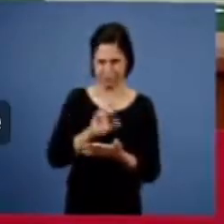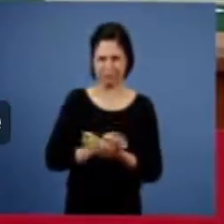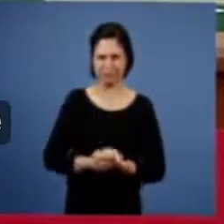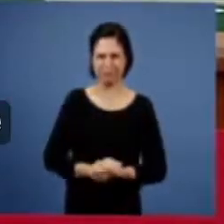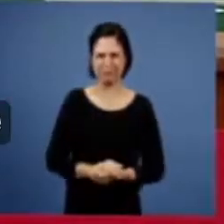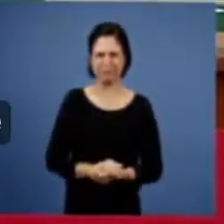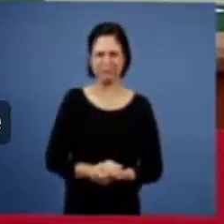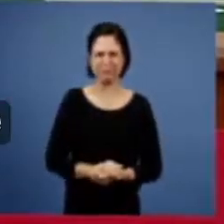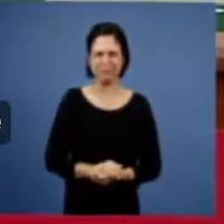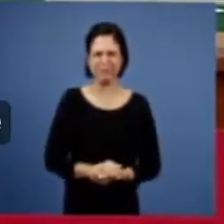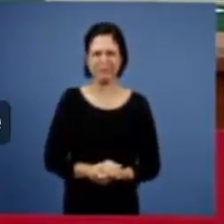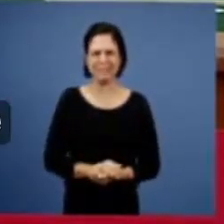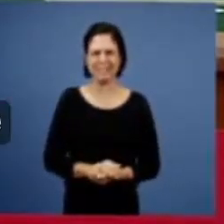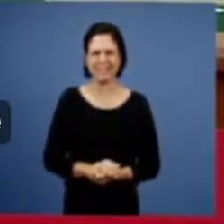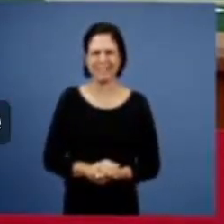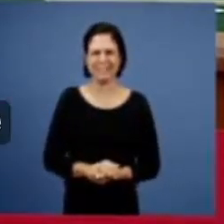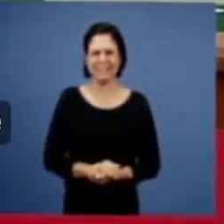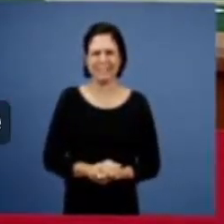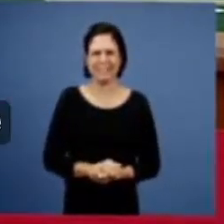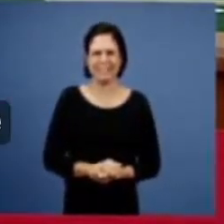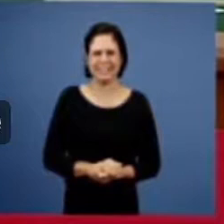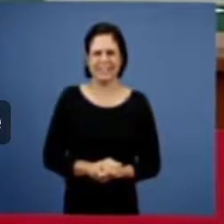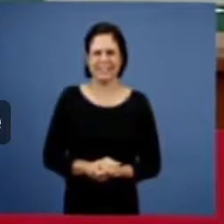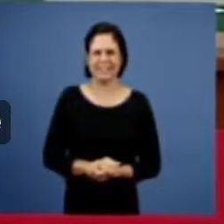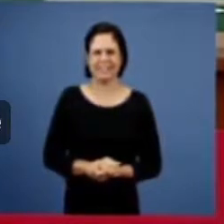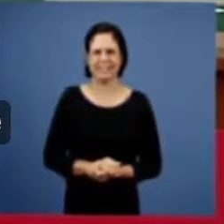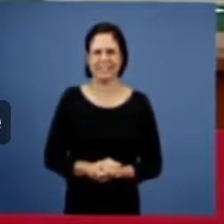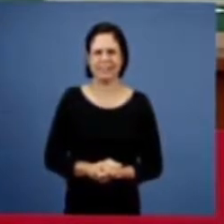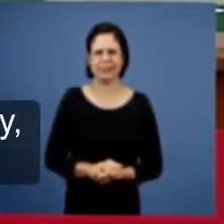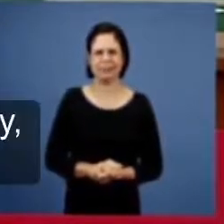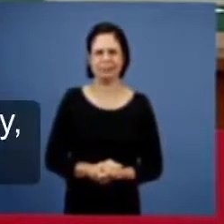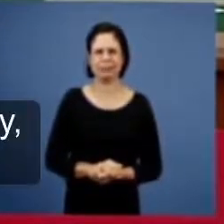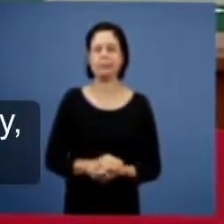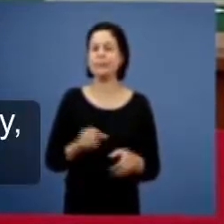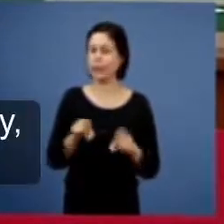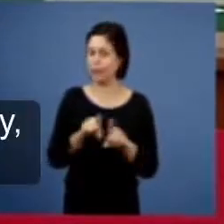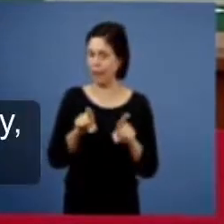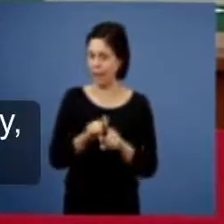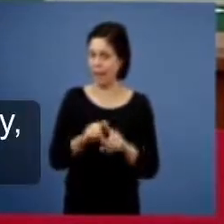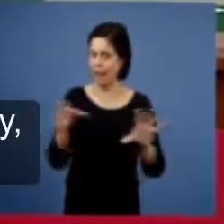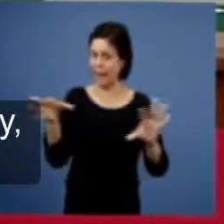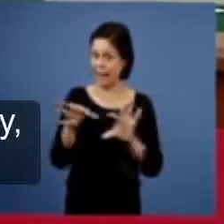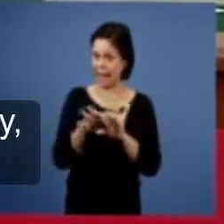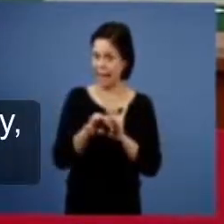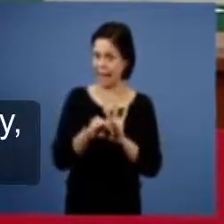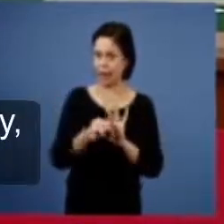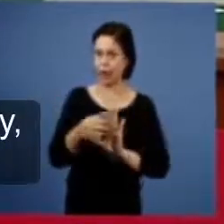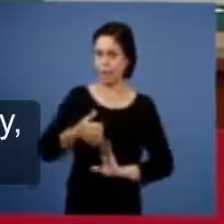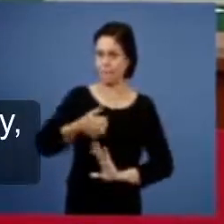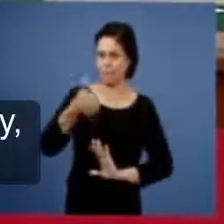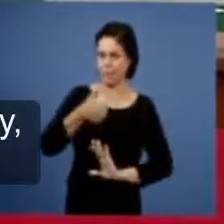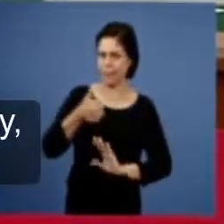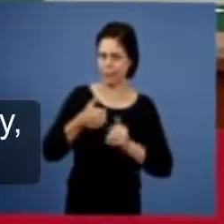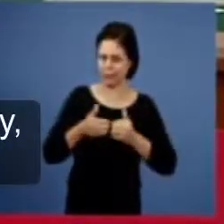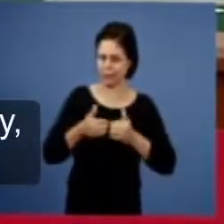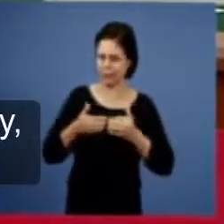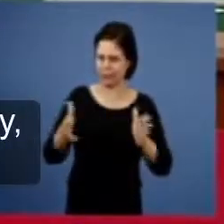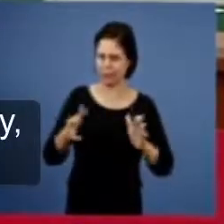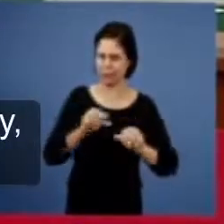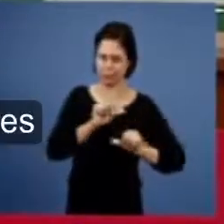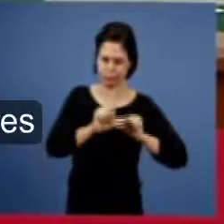como os irmãos se lembram, ao primeiro princípio da reforma religiosa do século XVI,